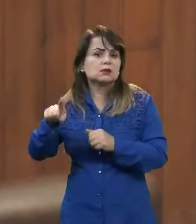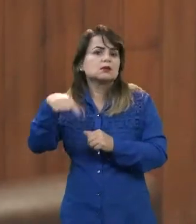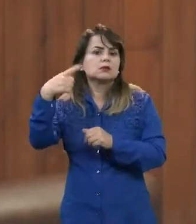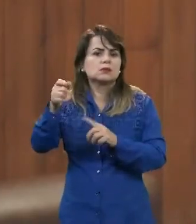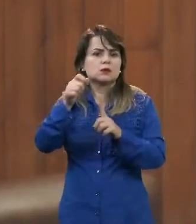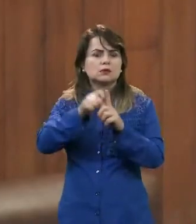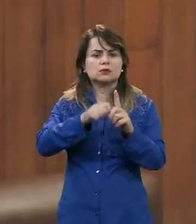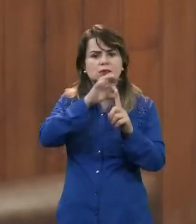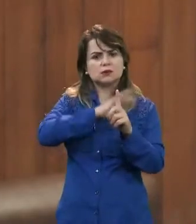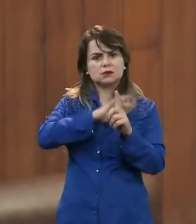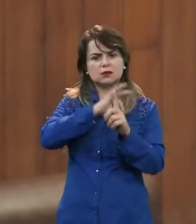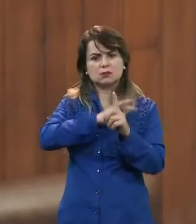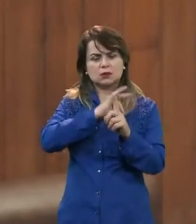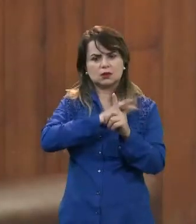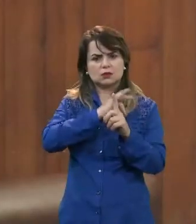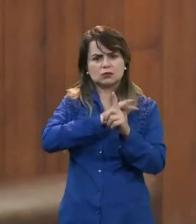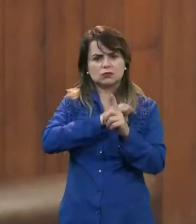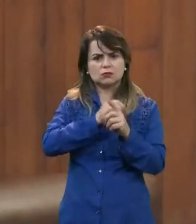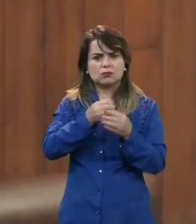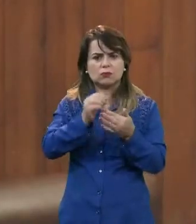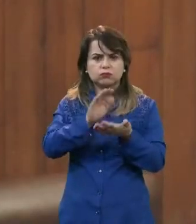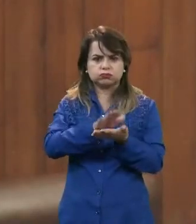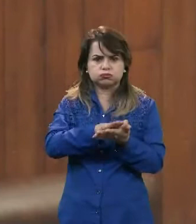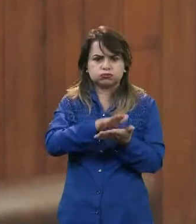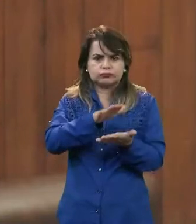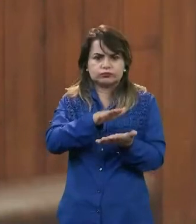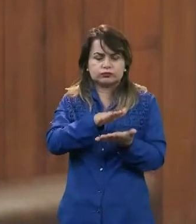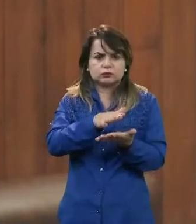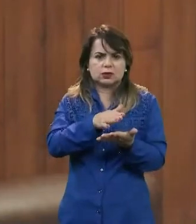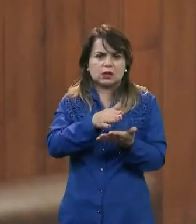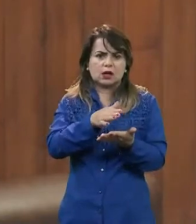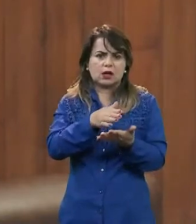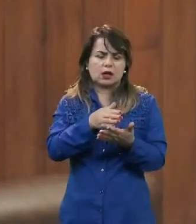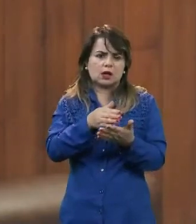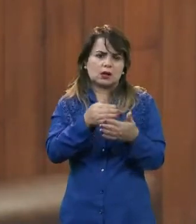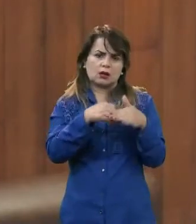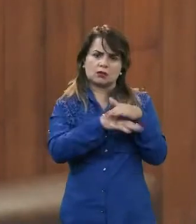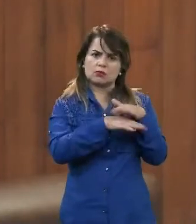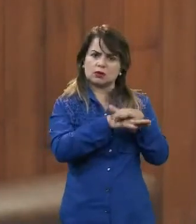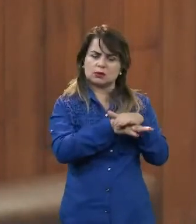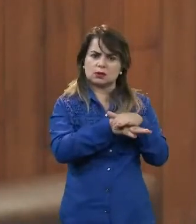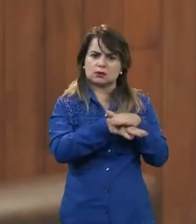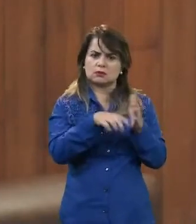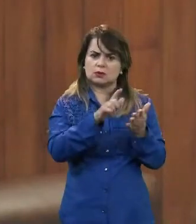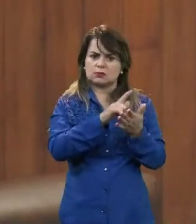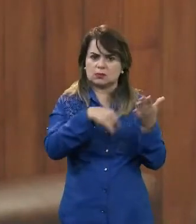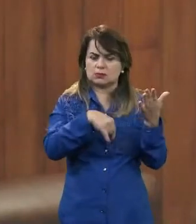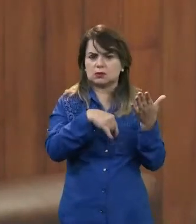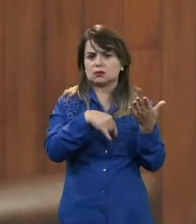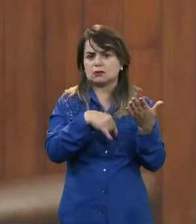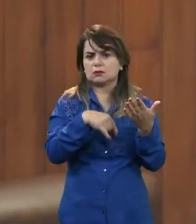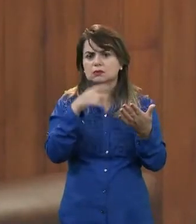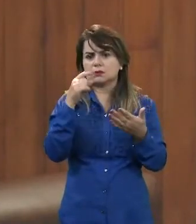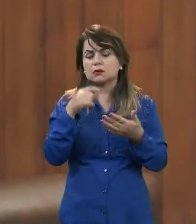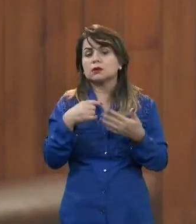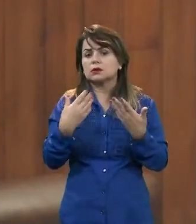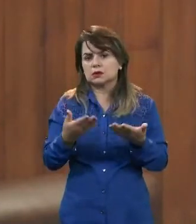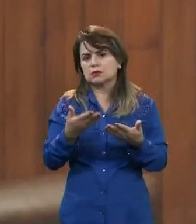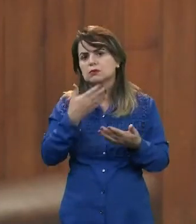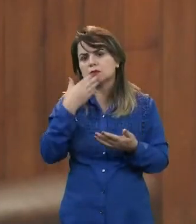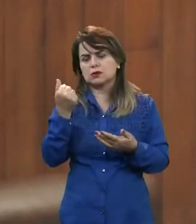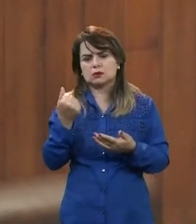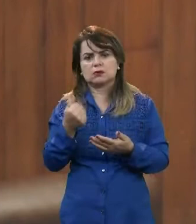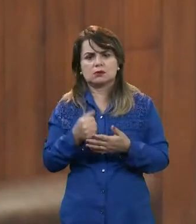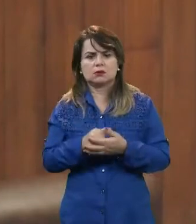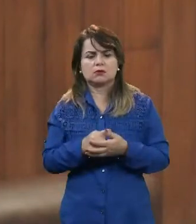no nosso setor administrativo, tudo isso. Então, eu acho que o mais rápido para a gente resolver isso seria dessa